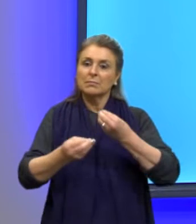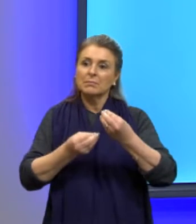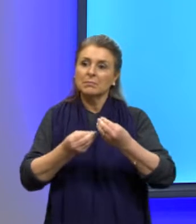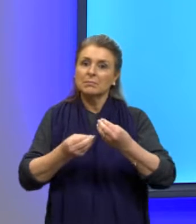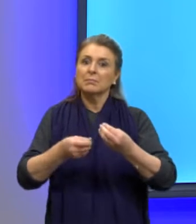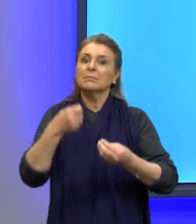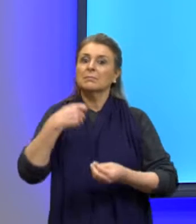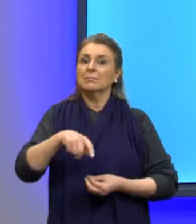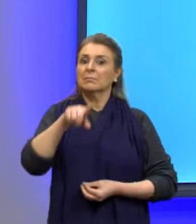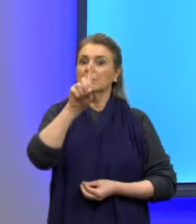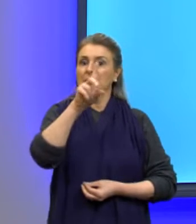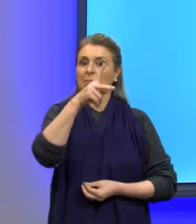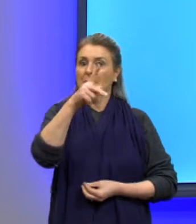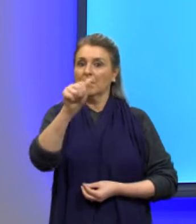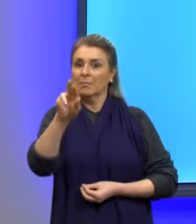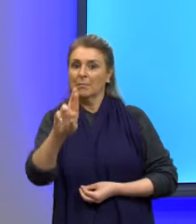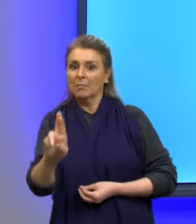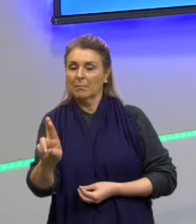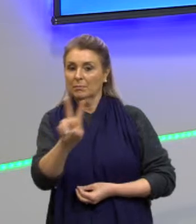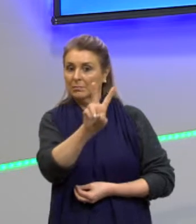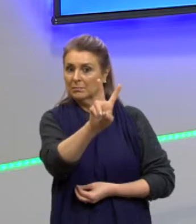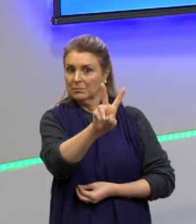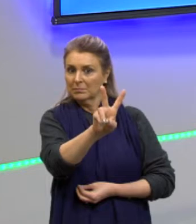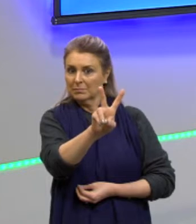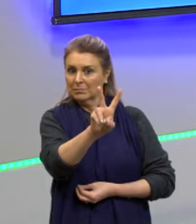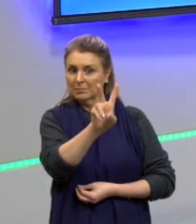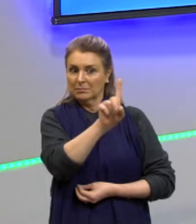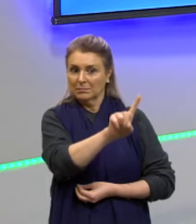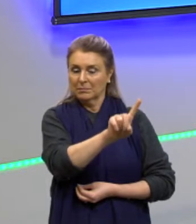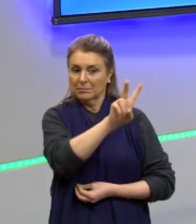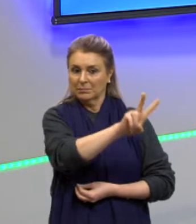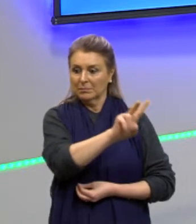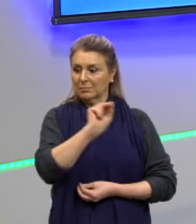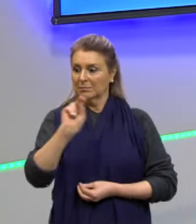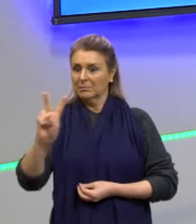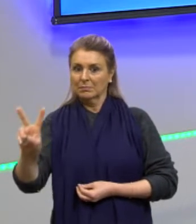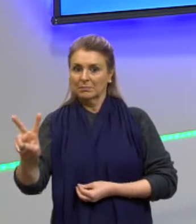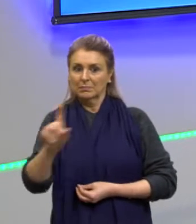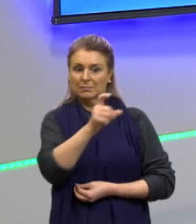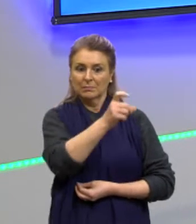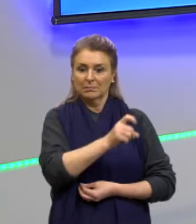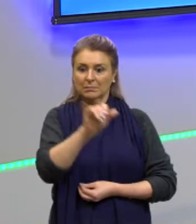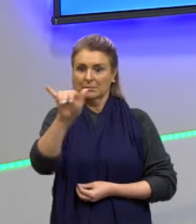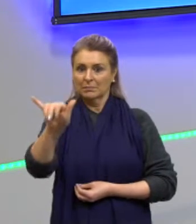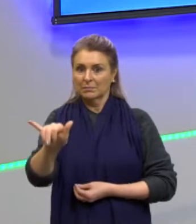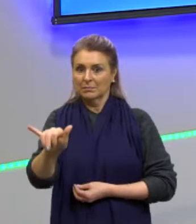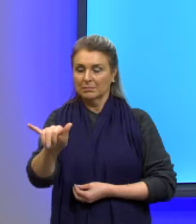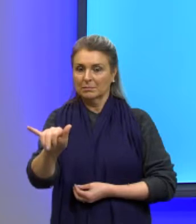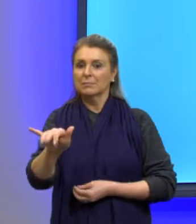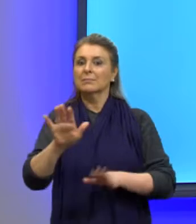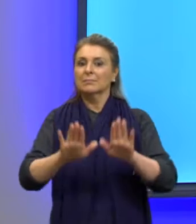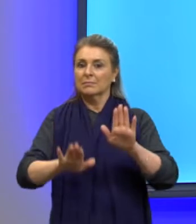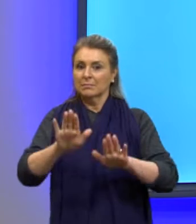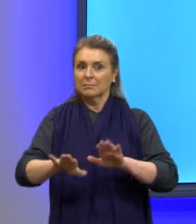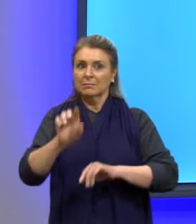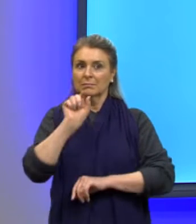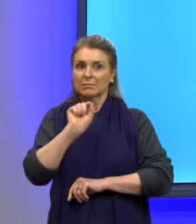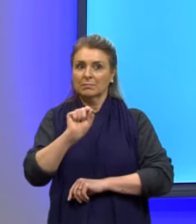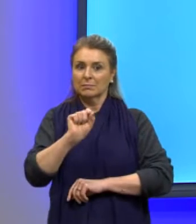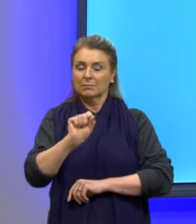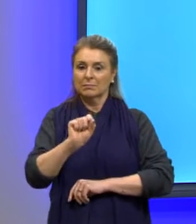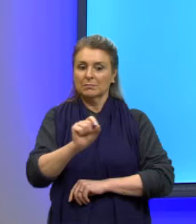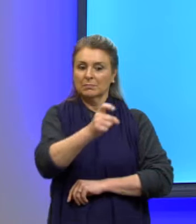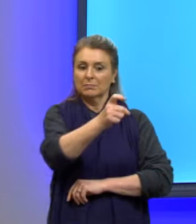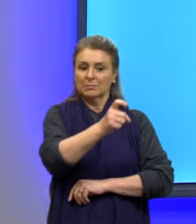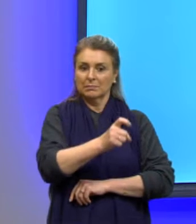um par ordenado. E este par ordenado, de X e Y, vai depender de quem? Para o